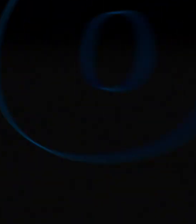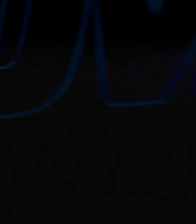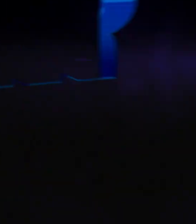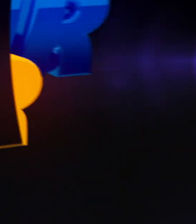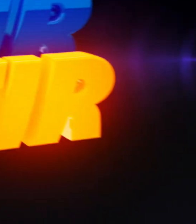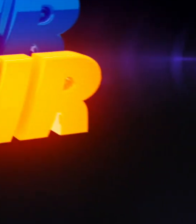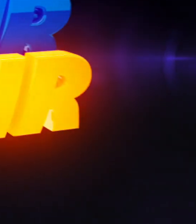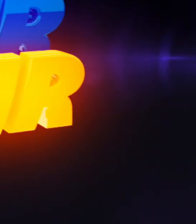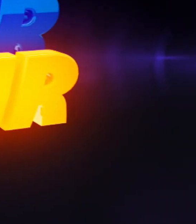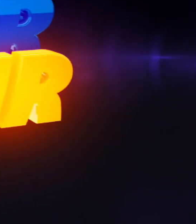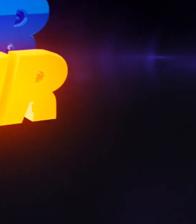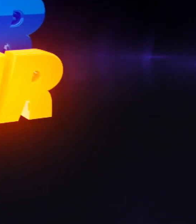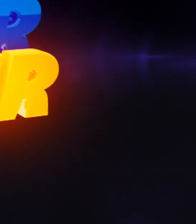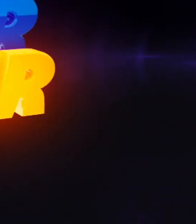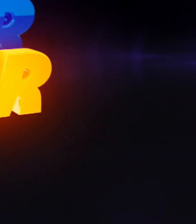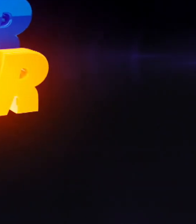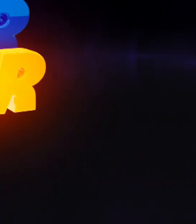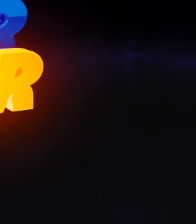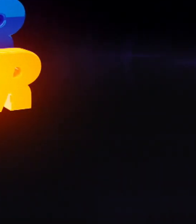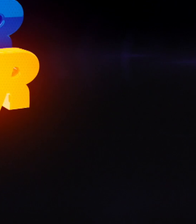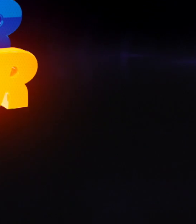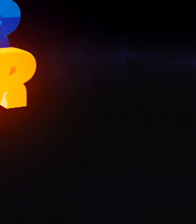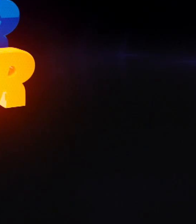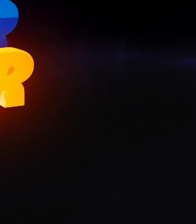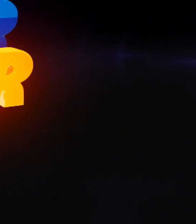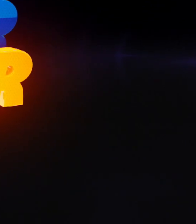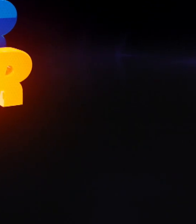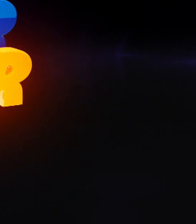Vê, ouvir, sentir